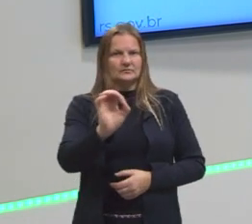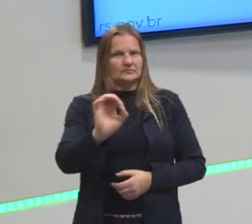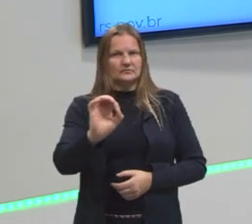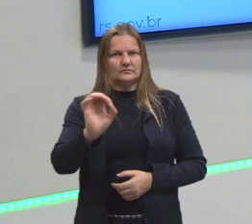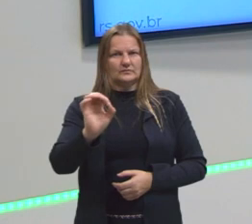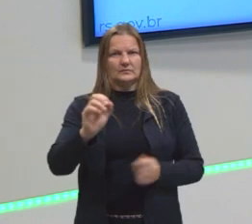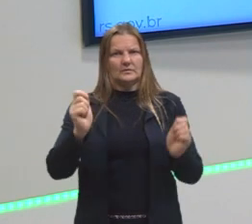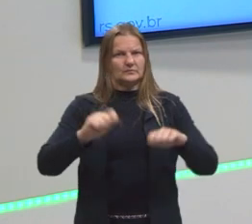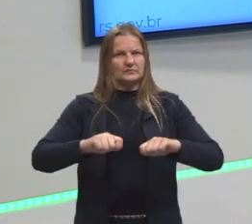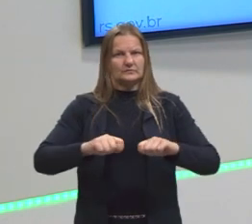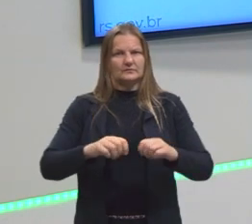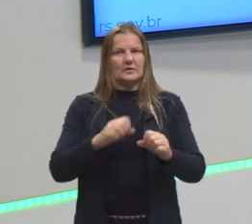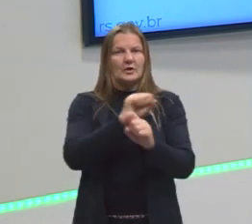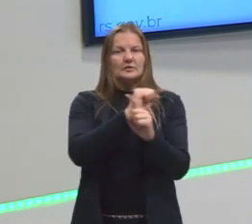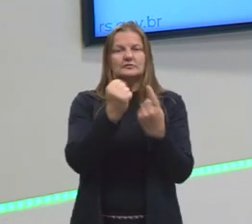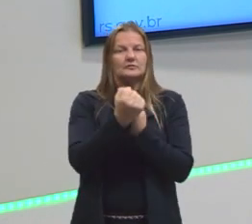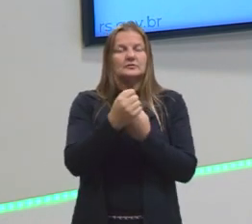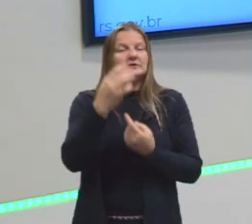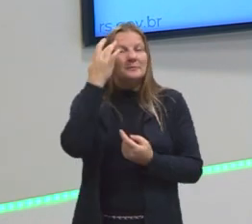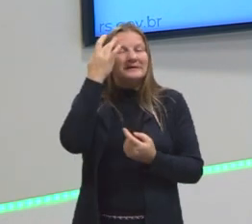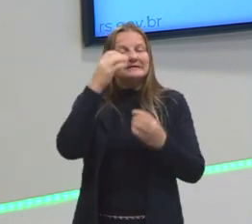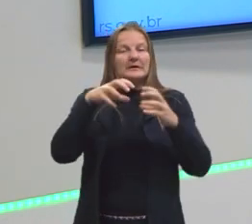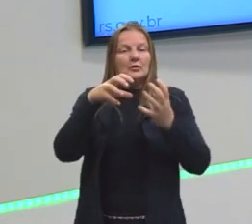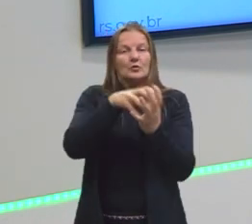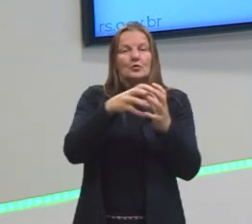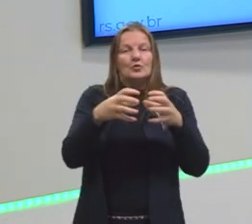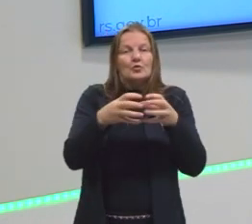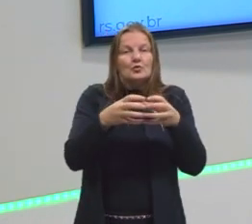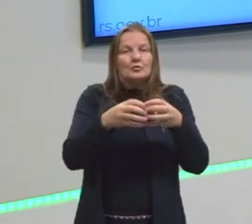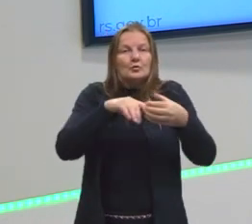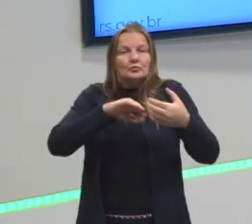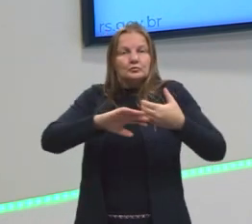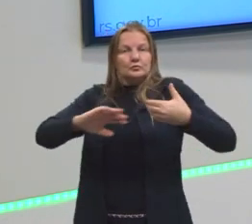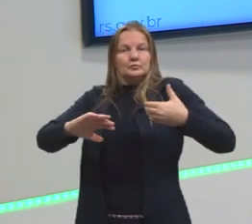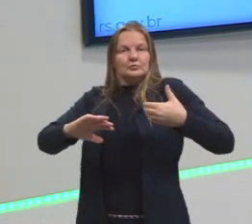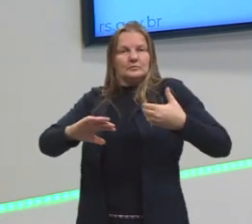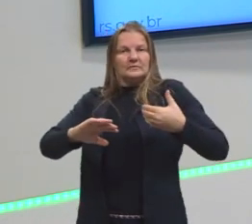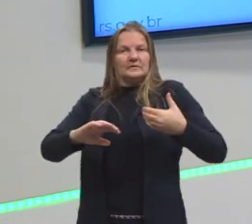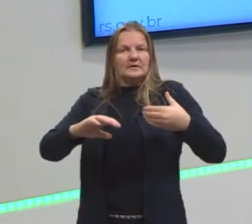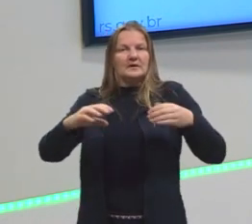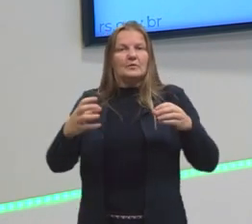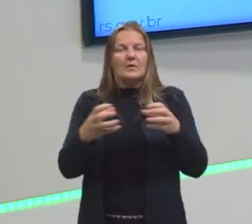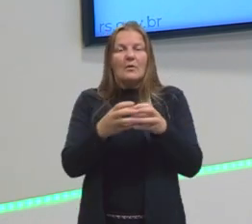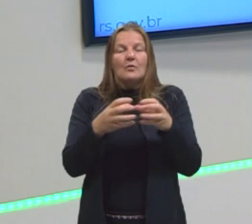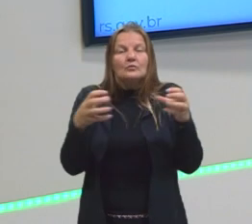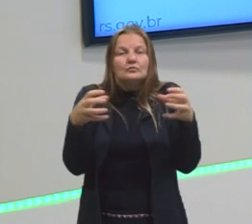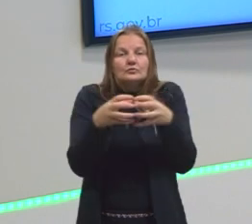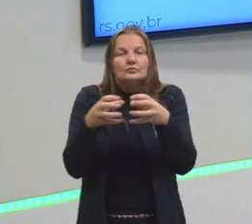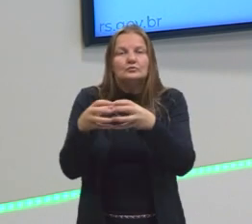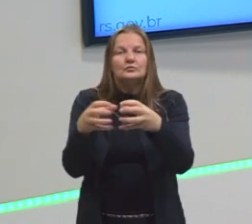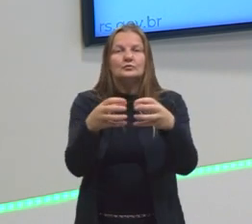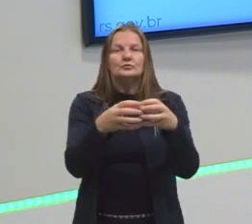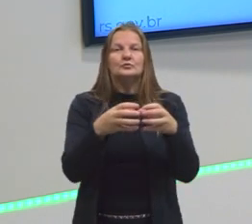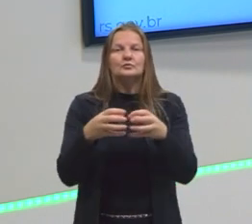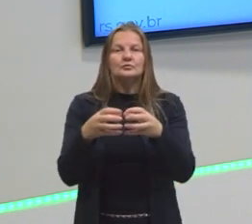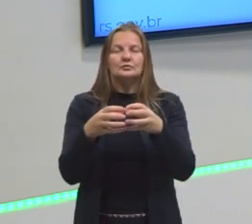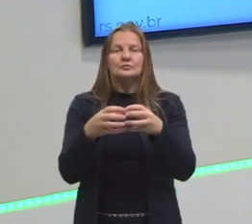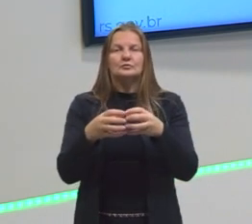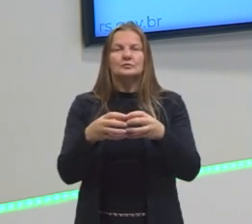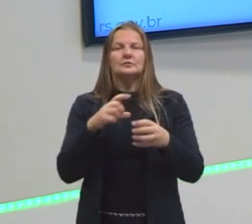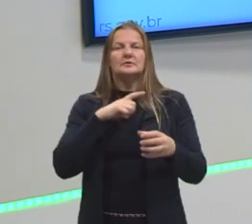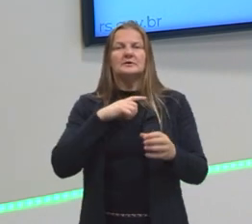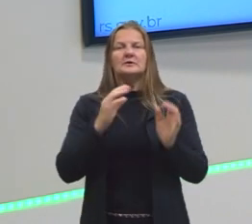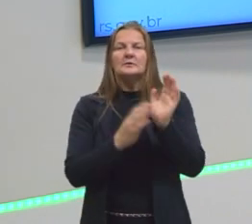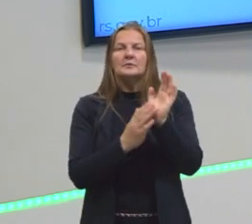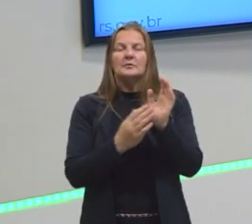a sociologia não entende isso como uma tribo urbana. Tribo urbana é uma junção que propõe, justamente propõe